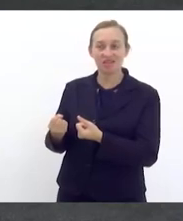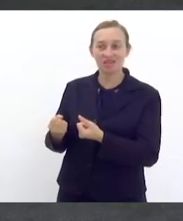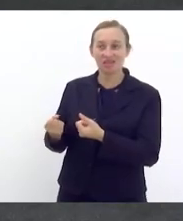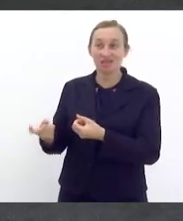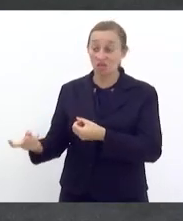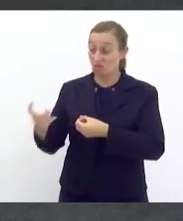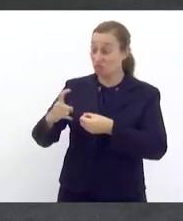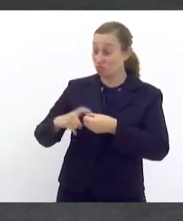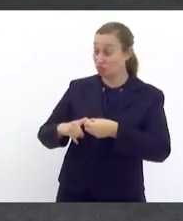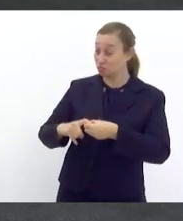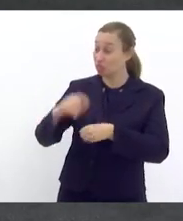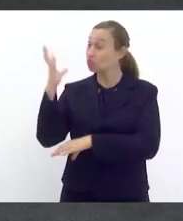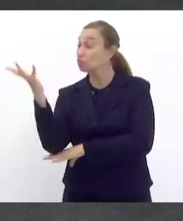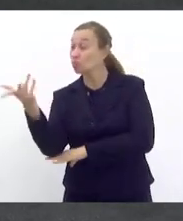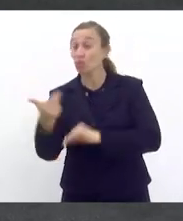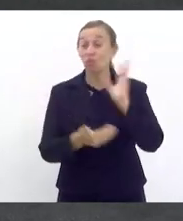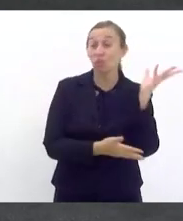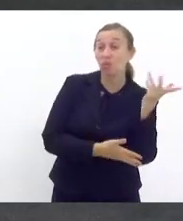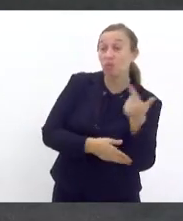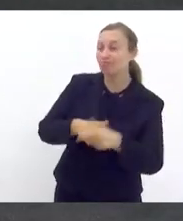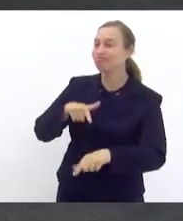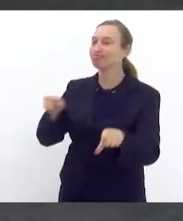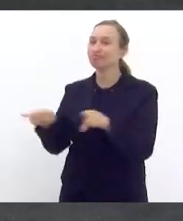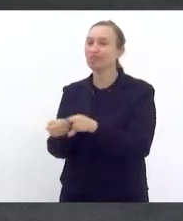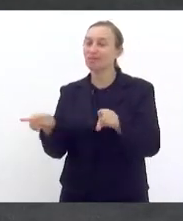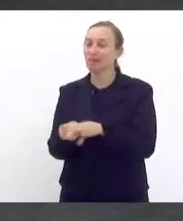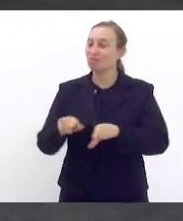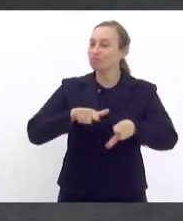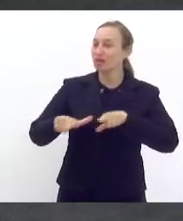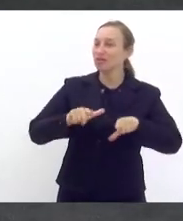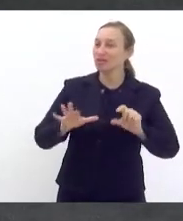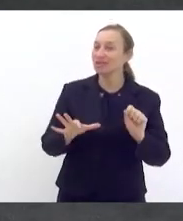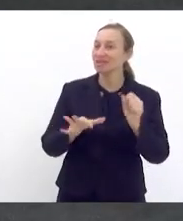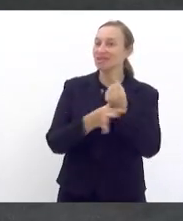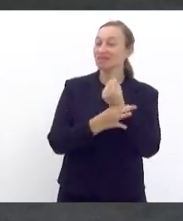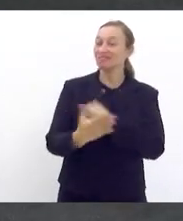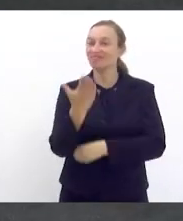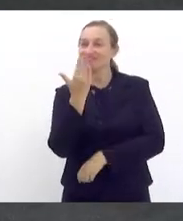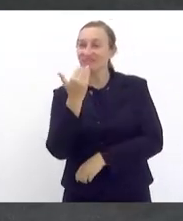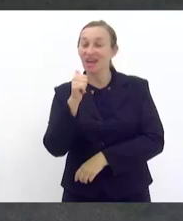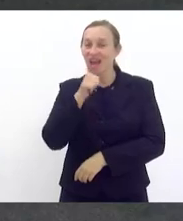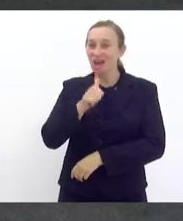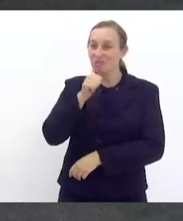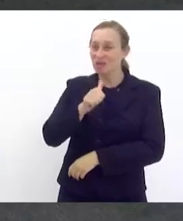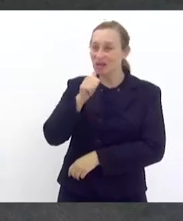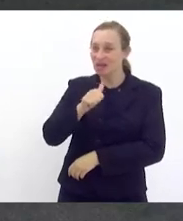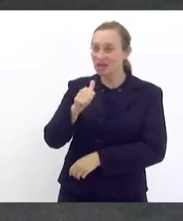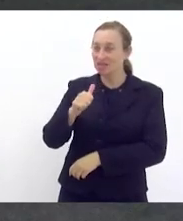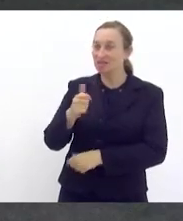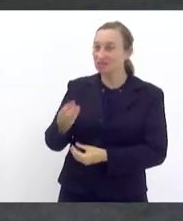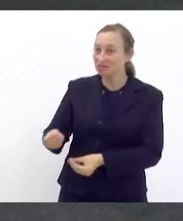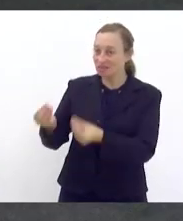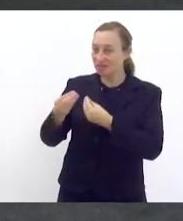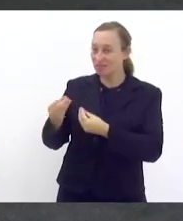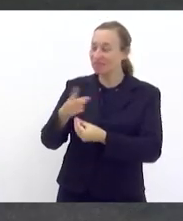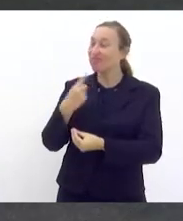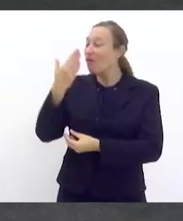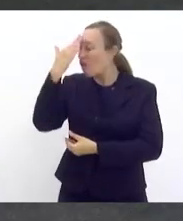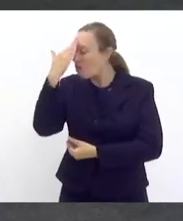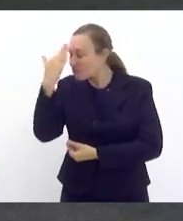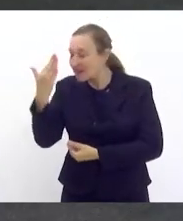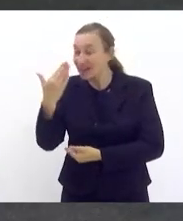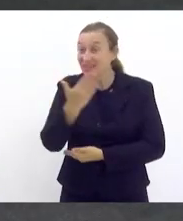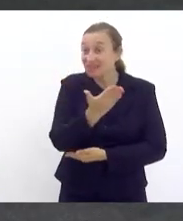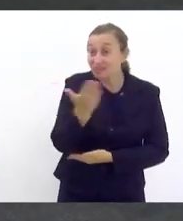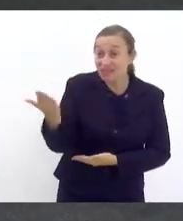ambiente e também o trabalho da segurança alimentar que as mulheres garantem para nós. Então, muito obrigada a